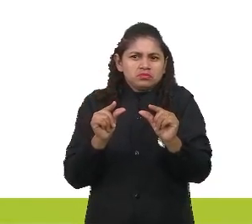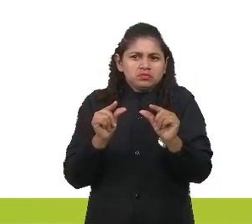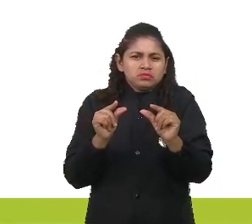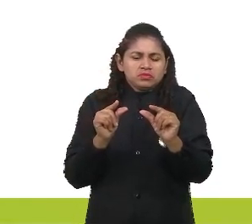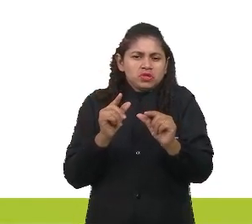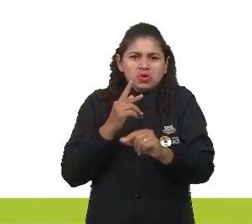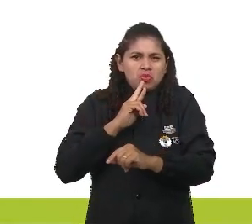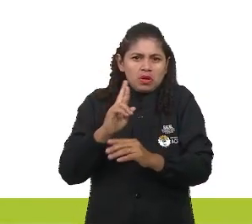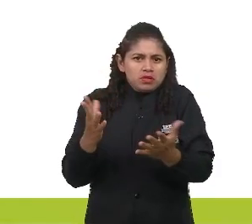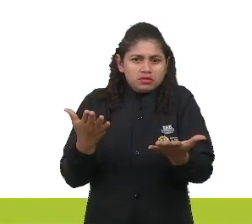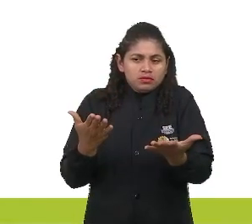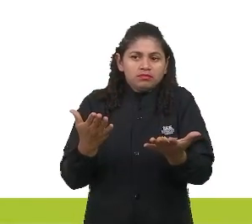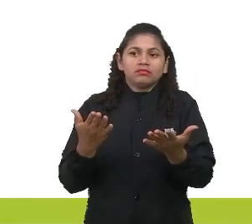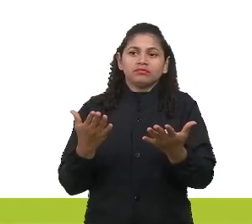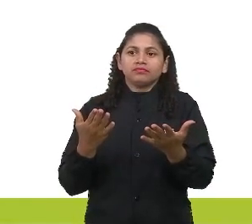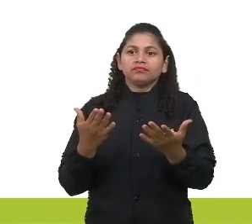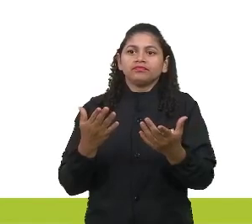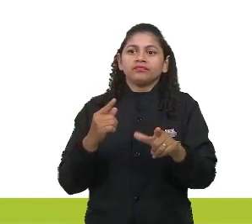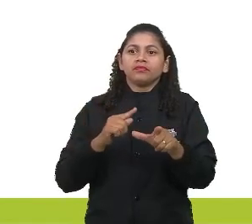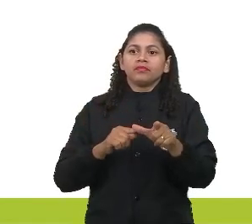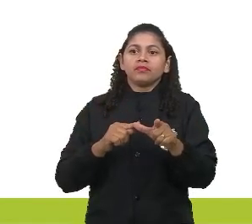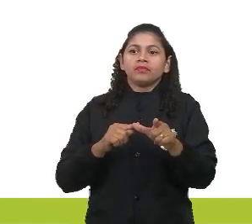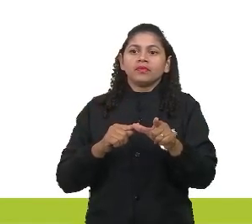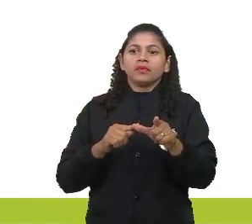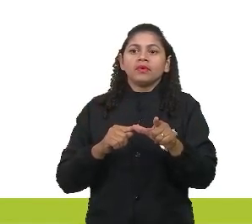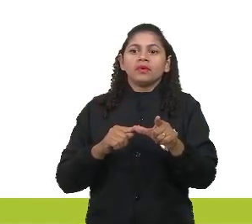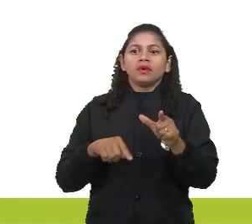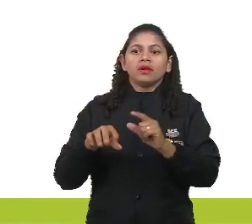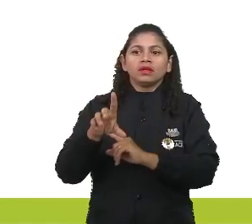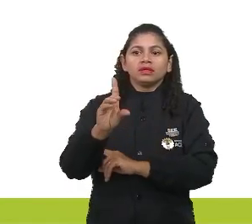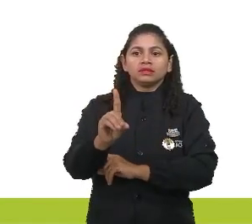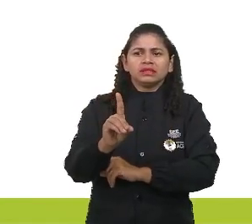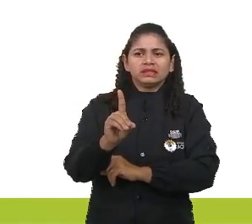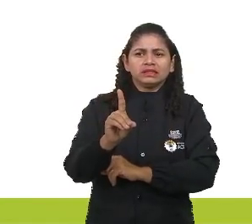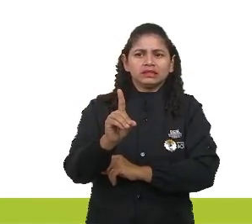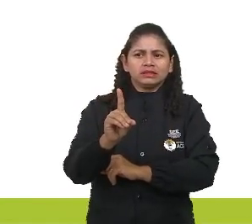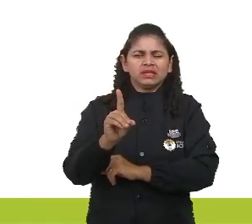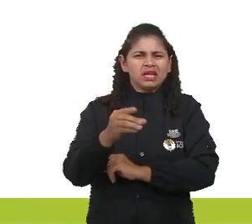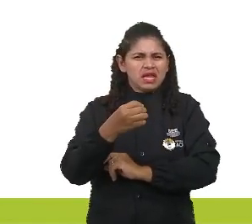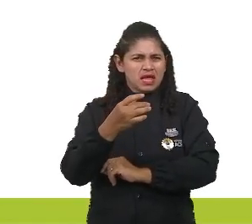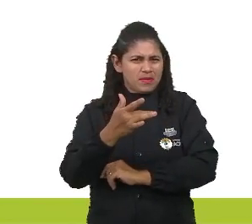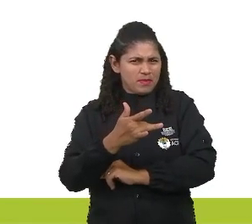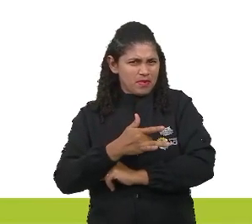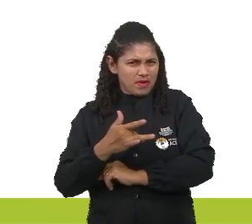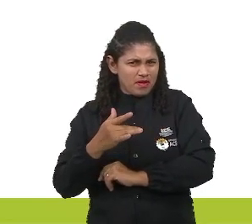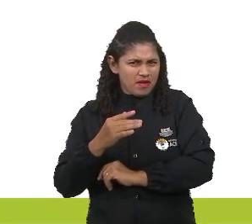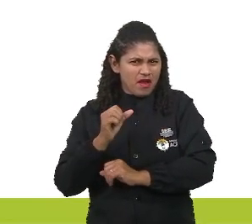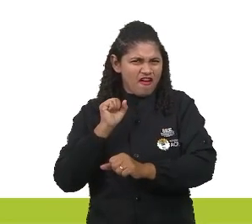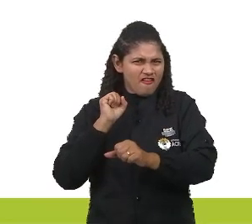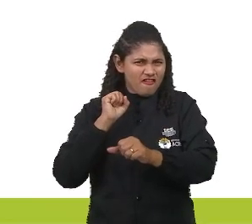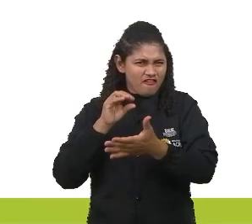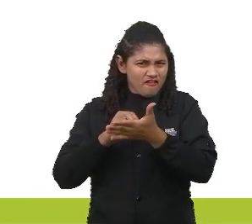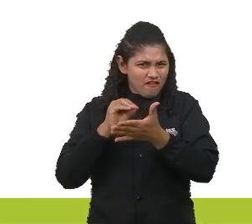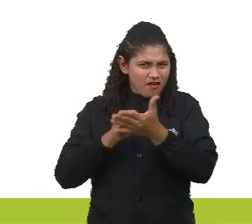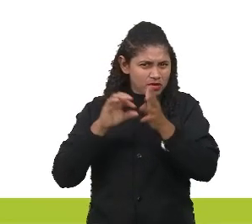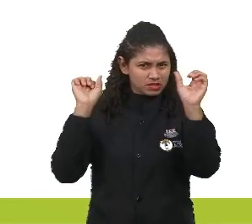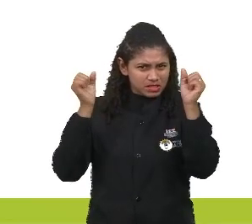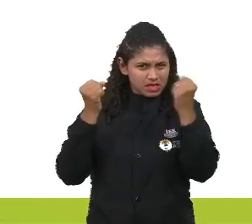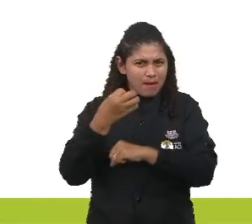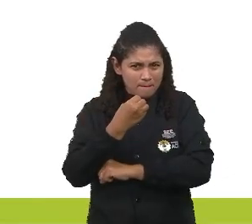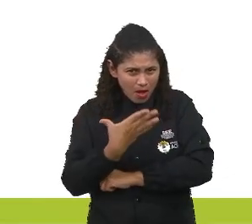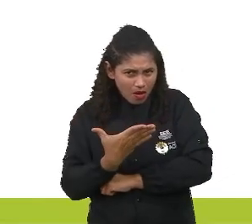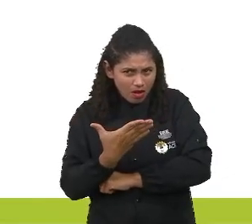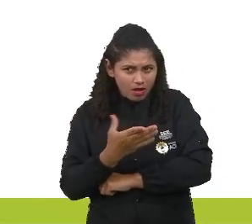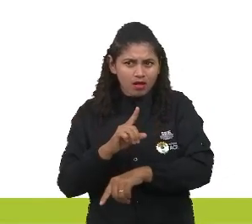top. A manutenção de um estilo de vida sedentário é mais benéfica. É benéfica, é. Sai fora. E aí, por último,